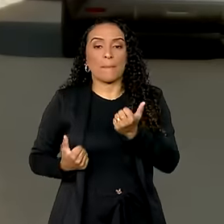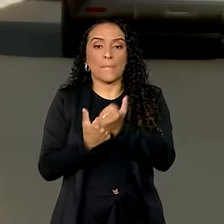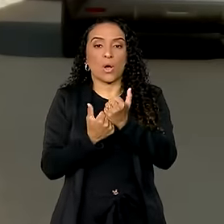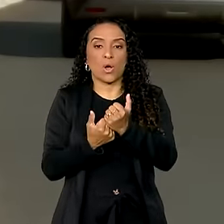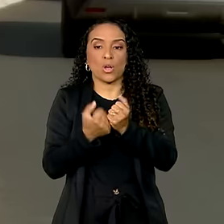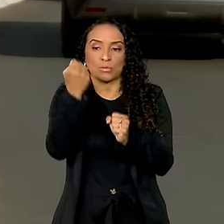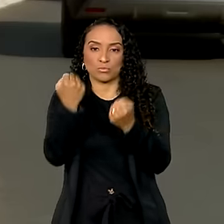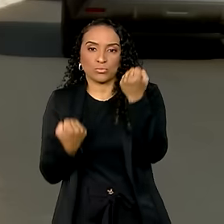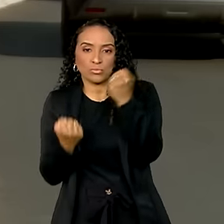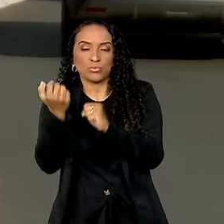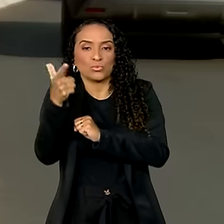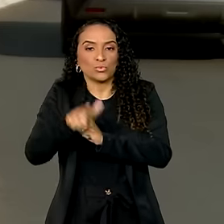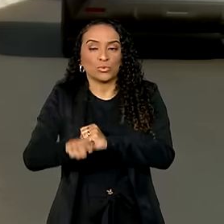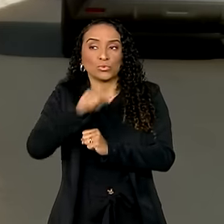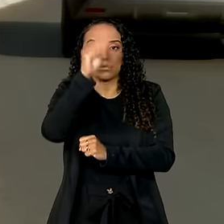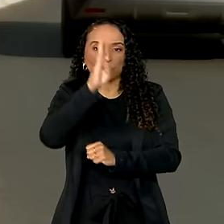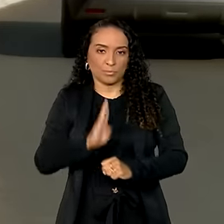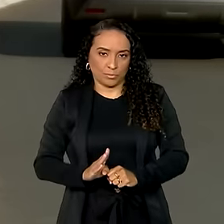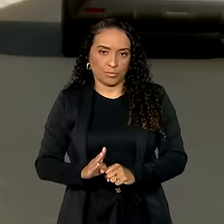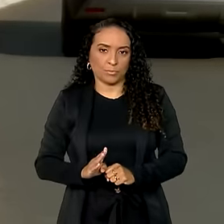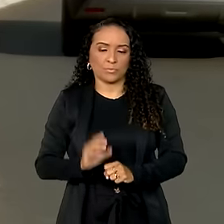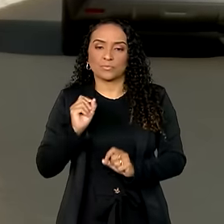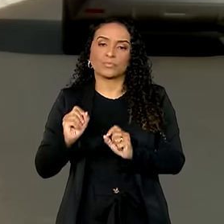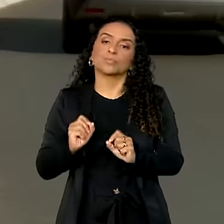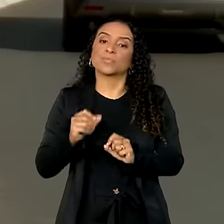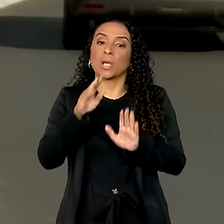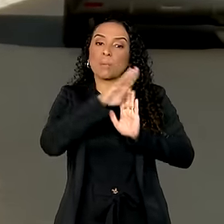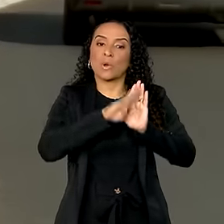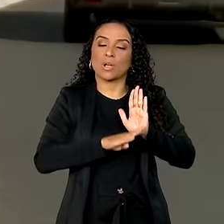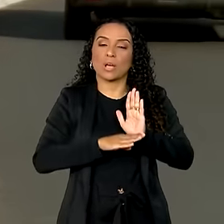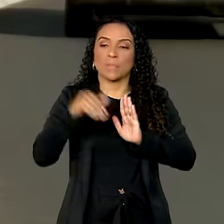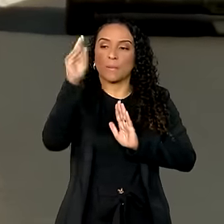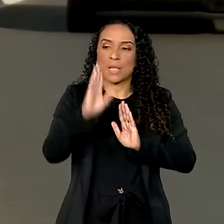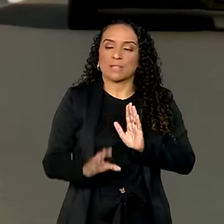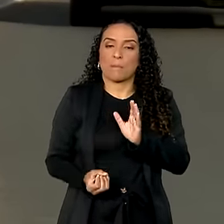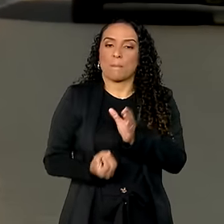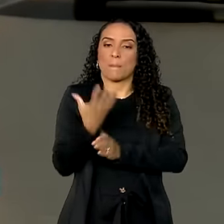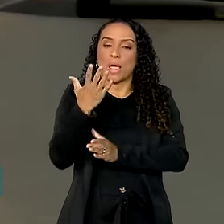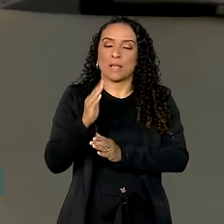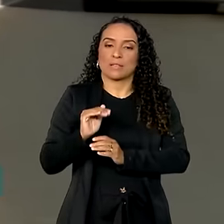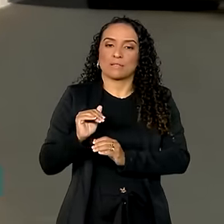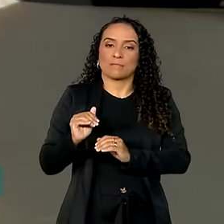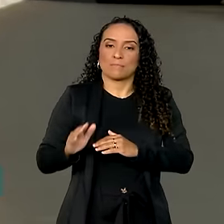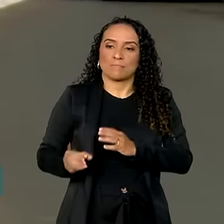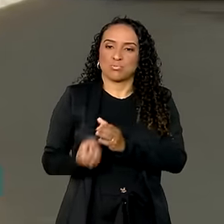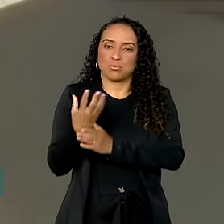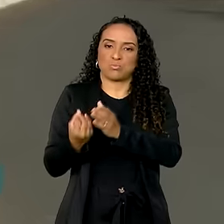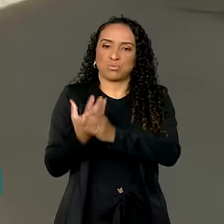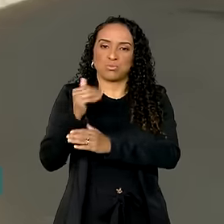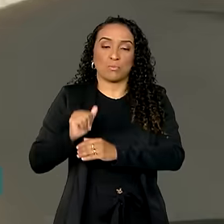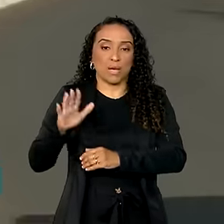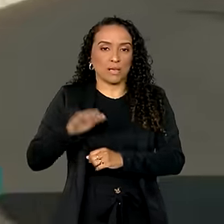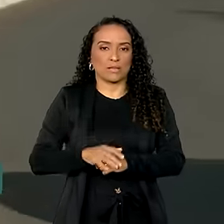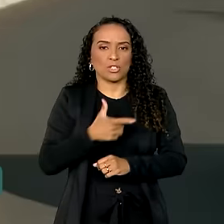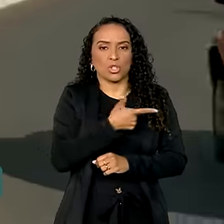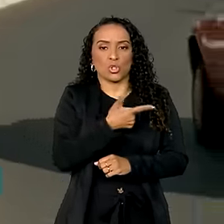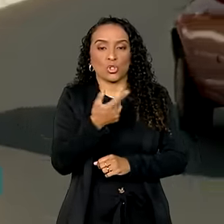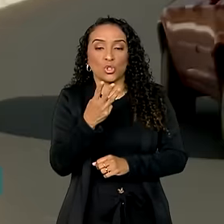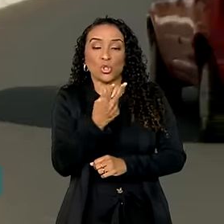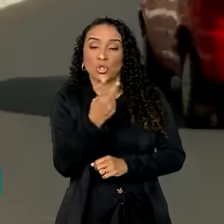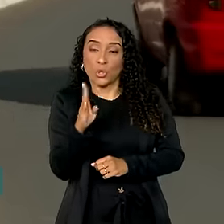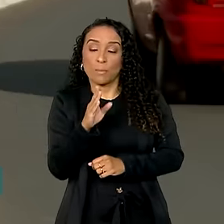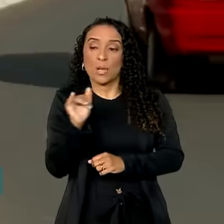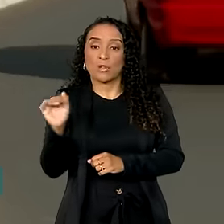reindustrialização do país. É o caso do programa Brasil Mais Produtivo, que destina 2 bilhões de reais